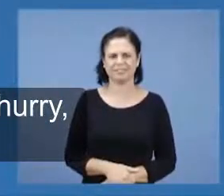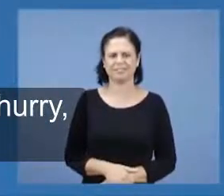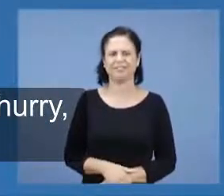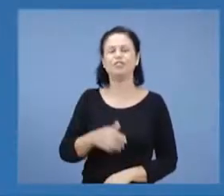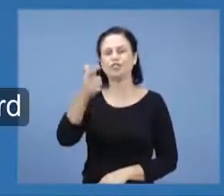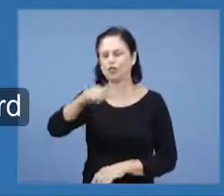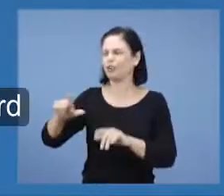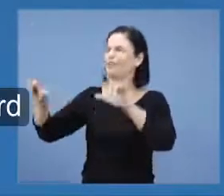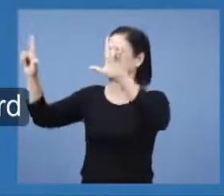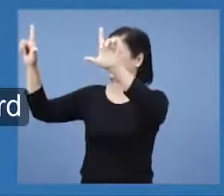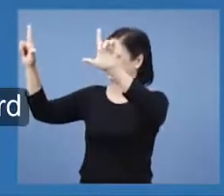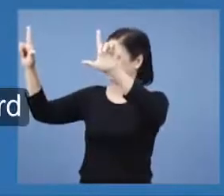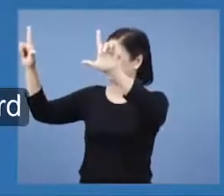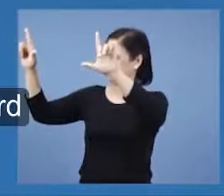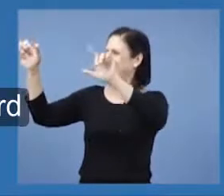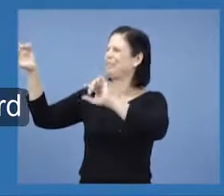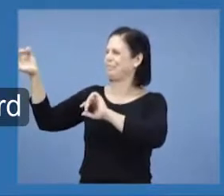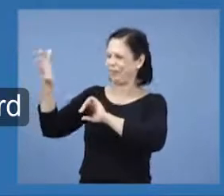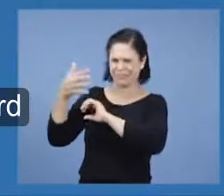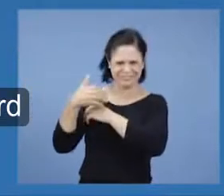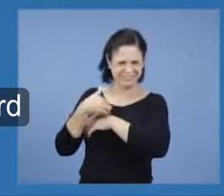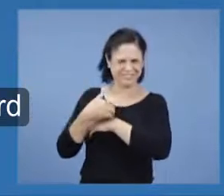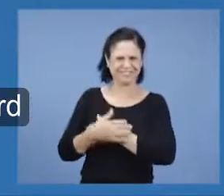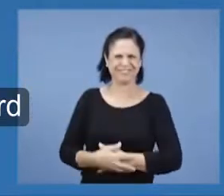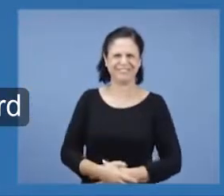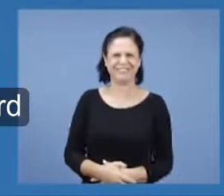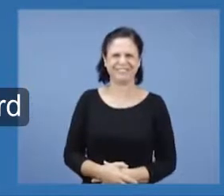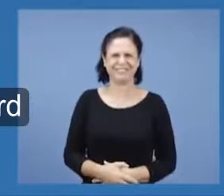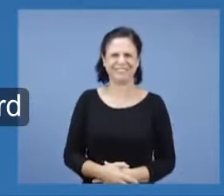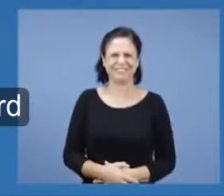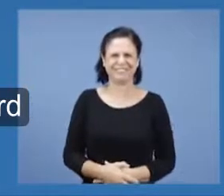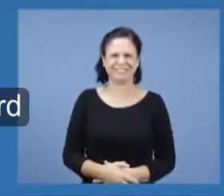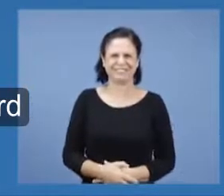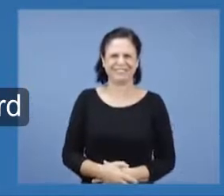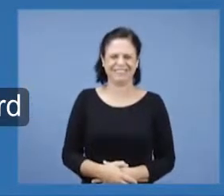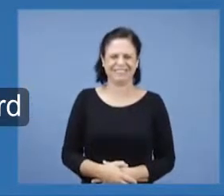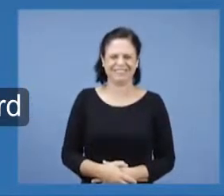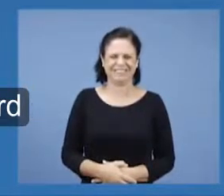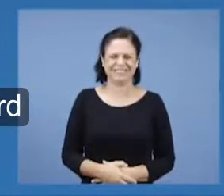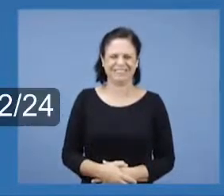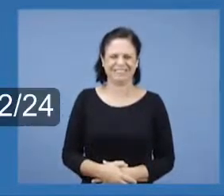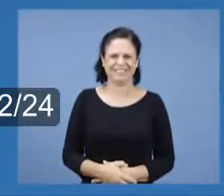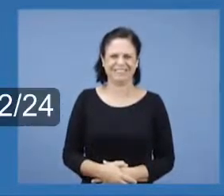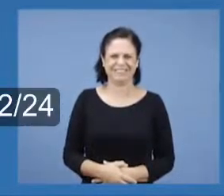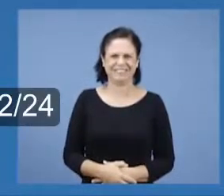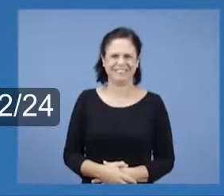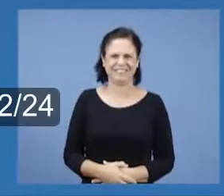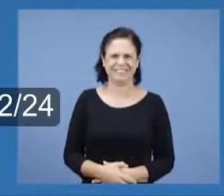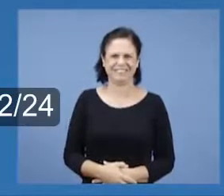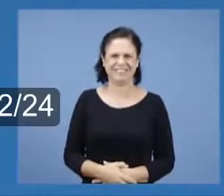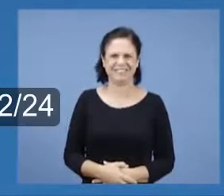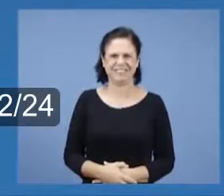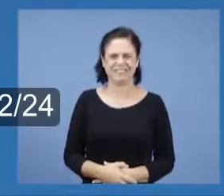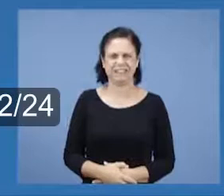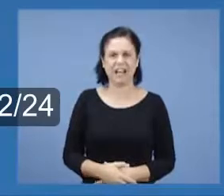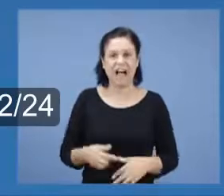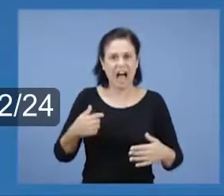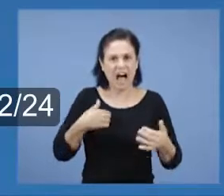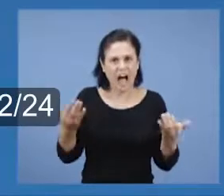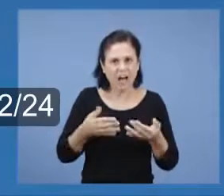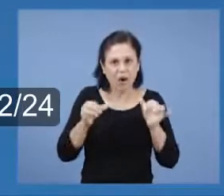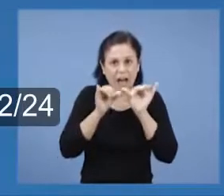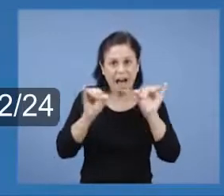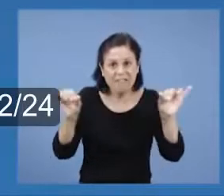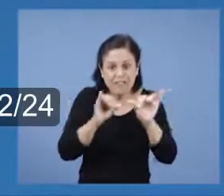Isso aí. Pronto. Assembleia está aí. Meus irmãos. Uma palavra aqui, para todas as igrejas.